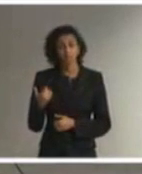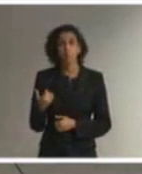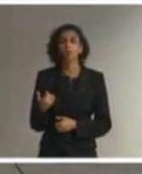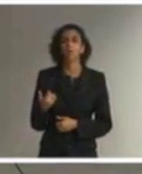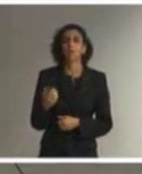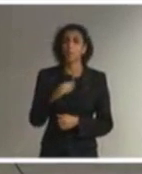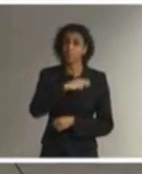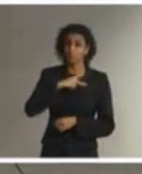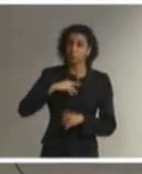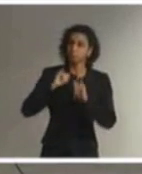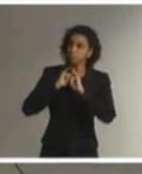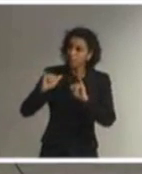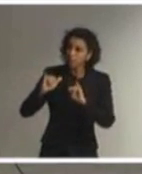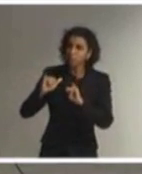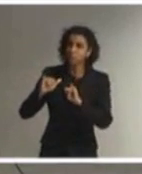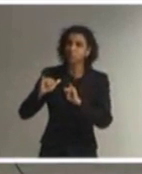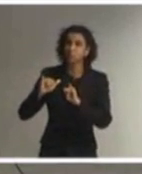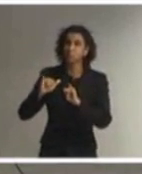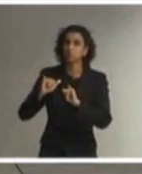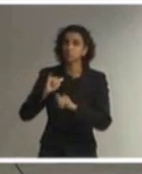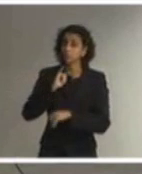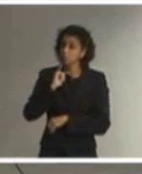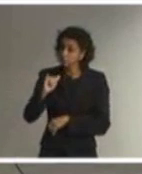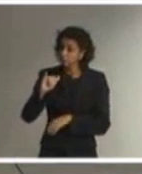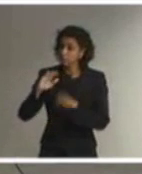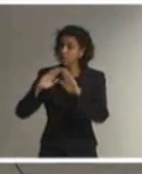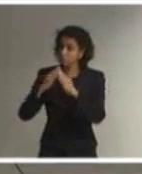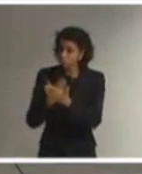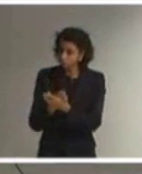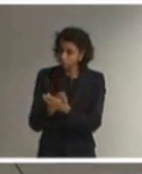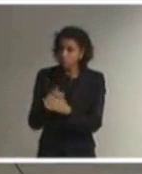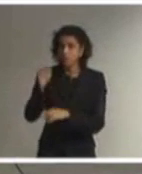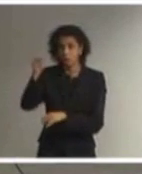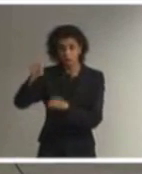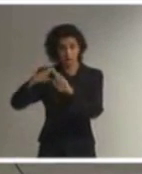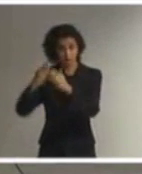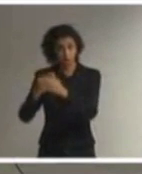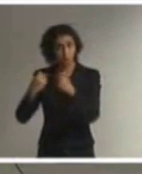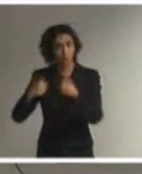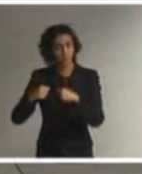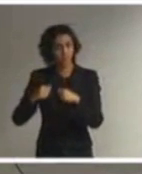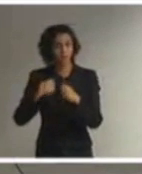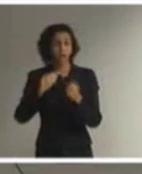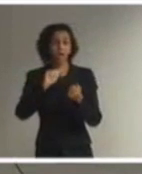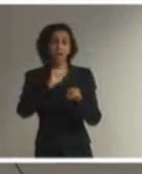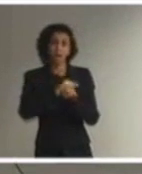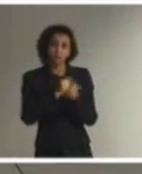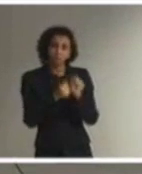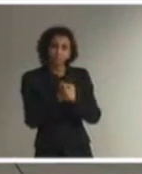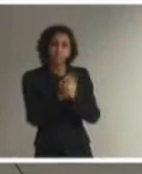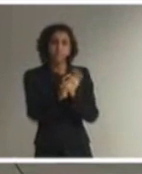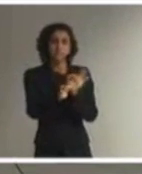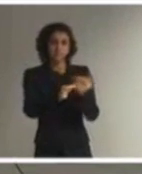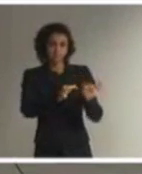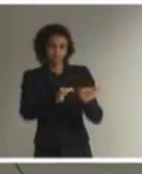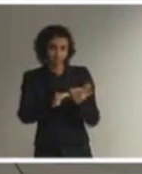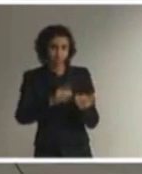notificação, a escola poderá se ajustar a essa carência que foi